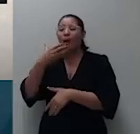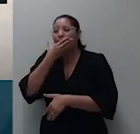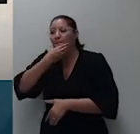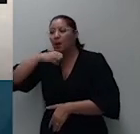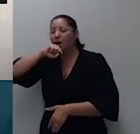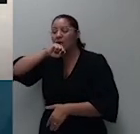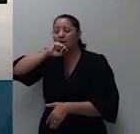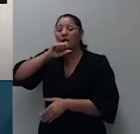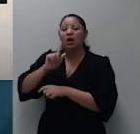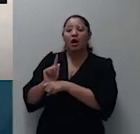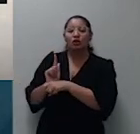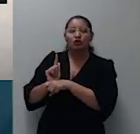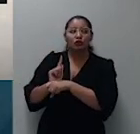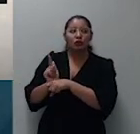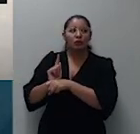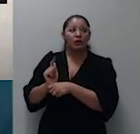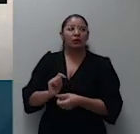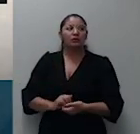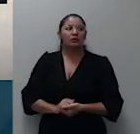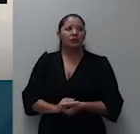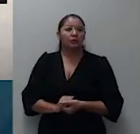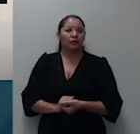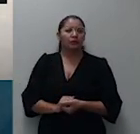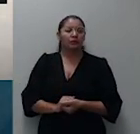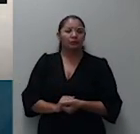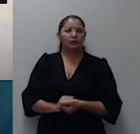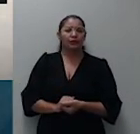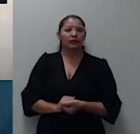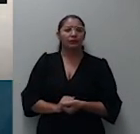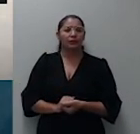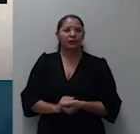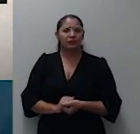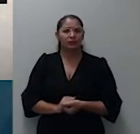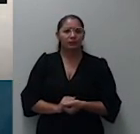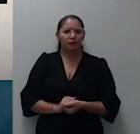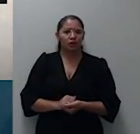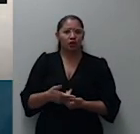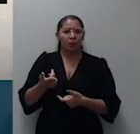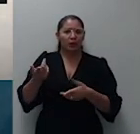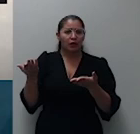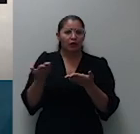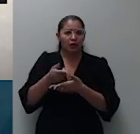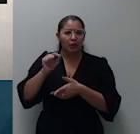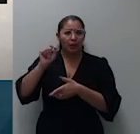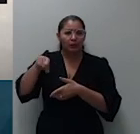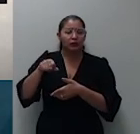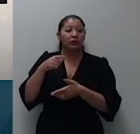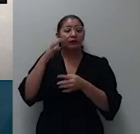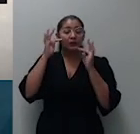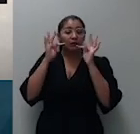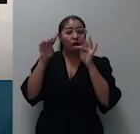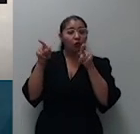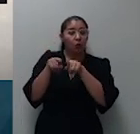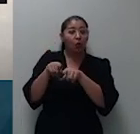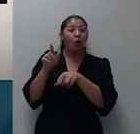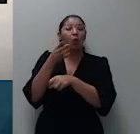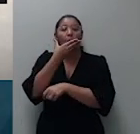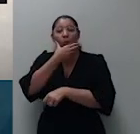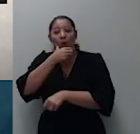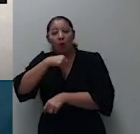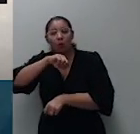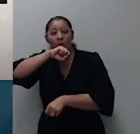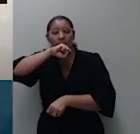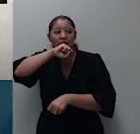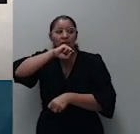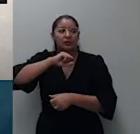herança desse modo no período compreendido entre a morte e a abertura do testamento estava a genitora autorizada a contratar em nome dos menores